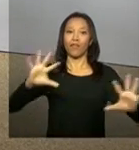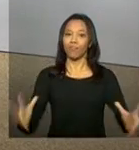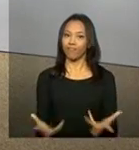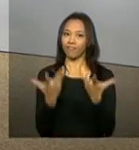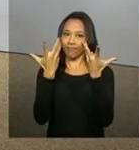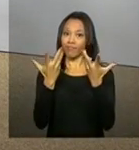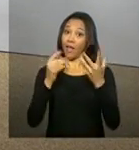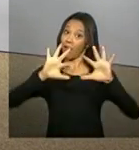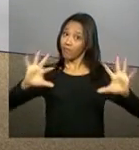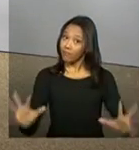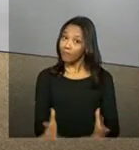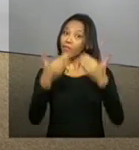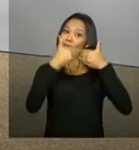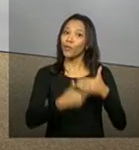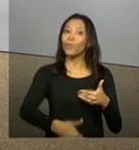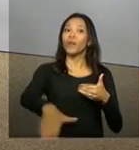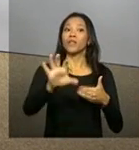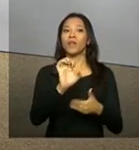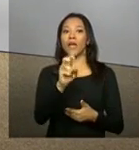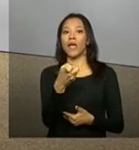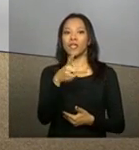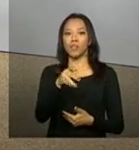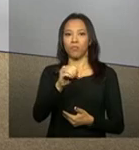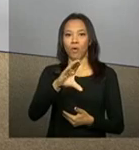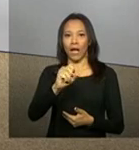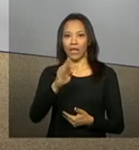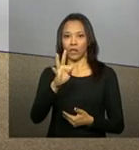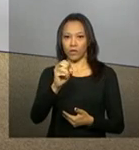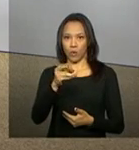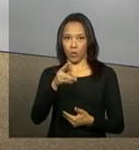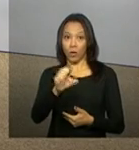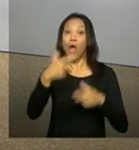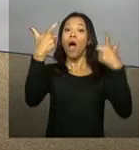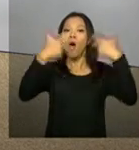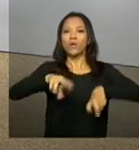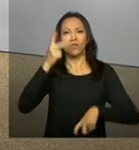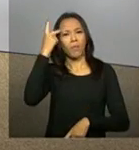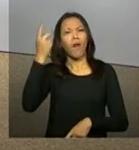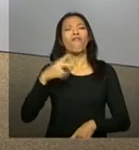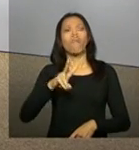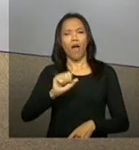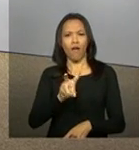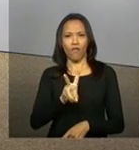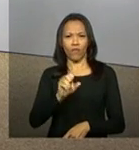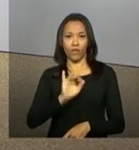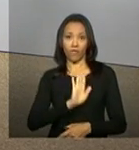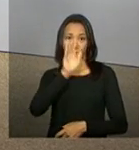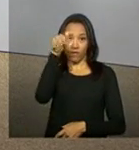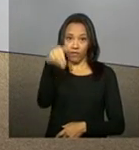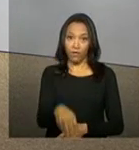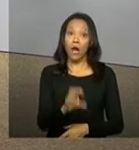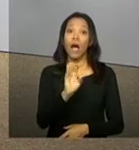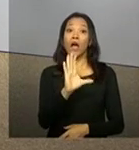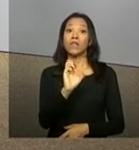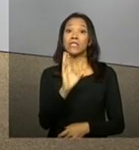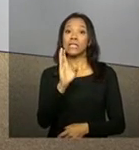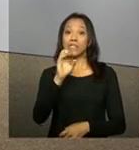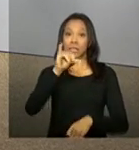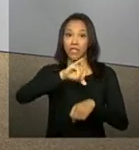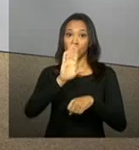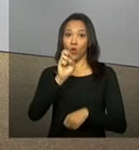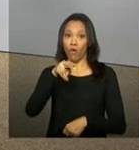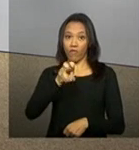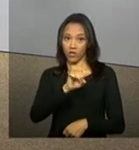A celebração ocorre durante a Expo Catadores na capital paulista. Vamos ao vivo ao Centro de Convenções do AIMB. O repórter